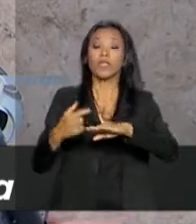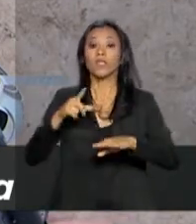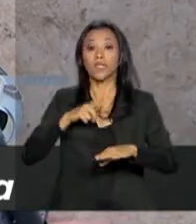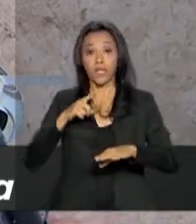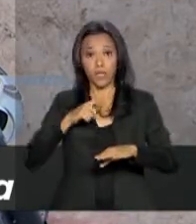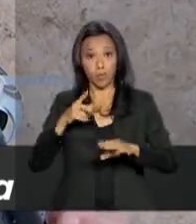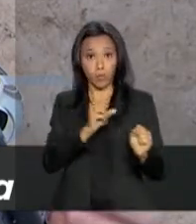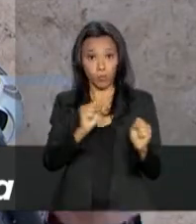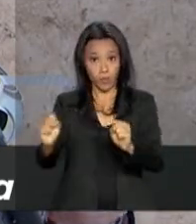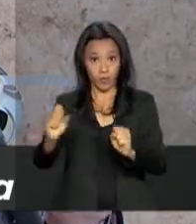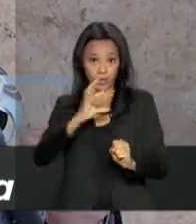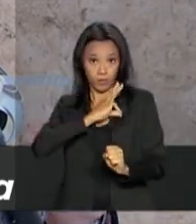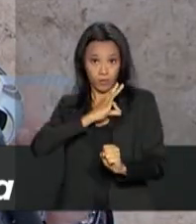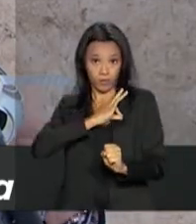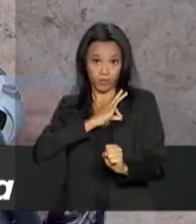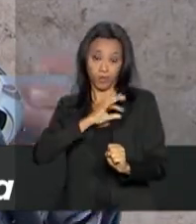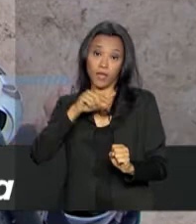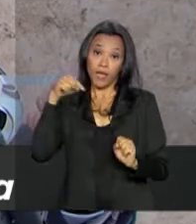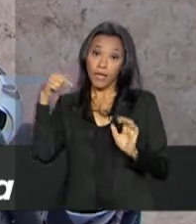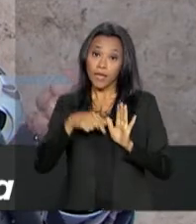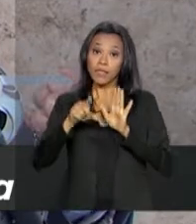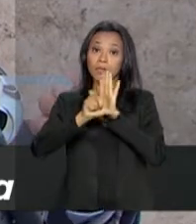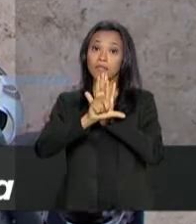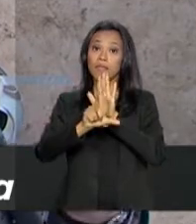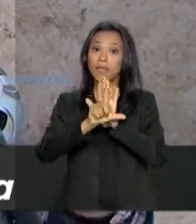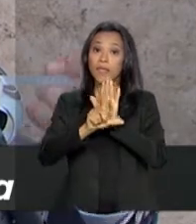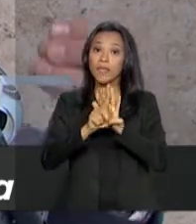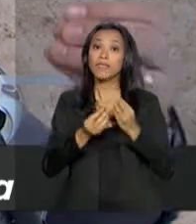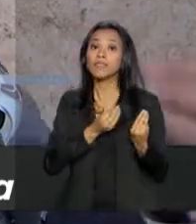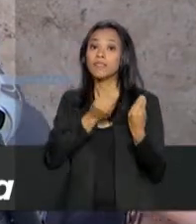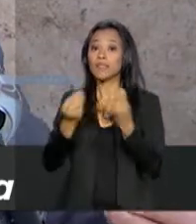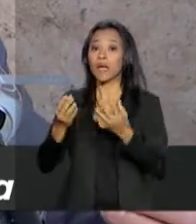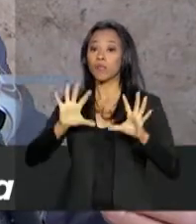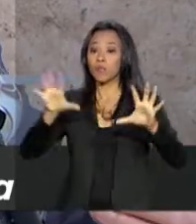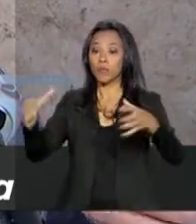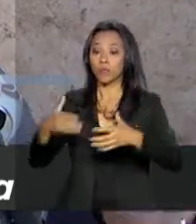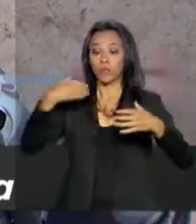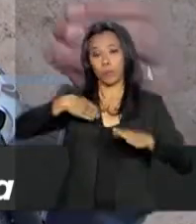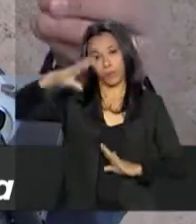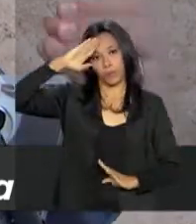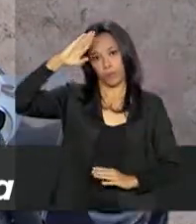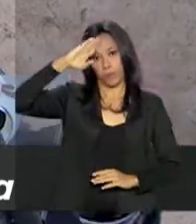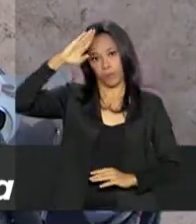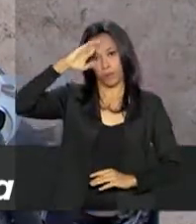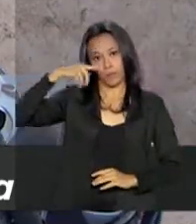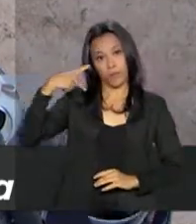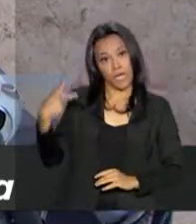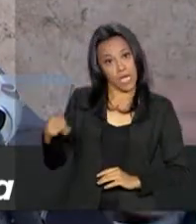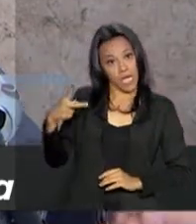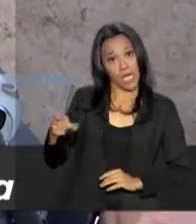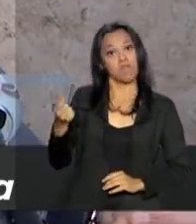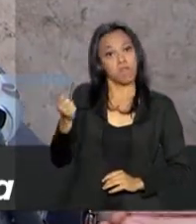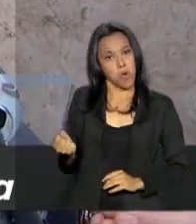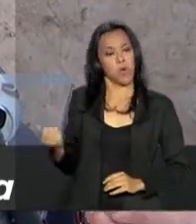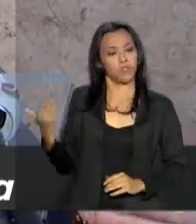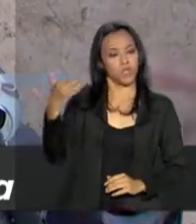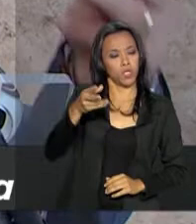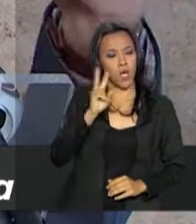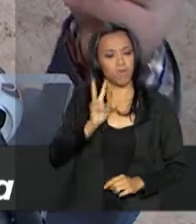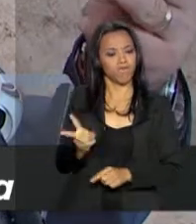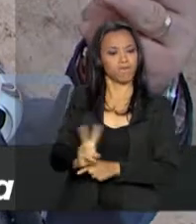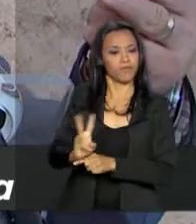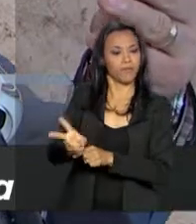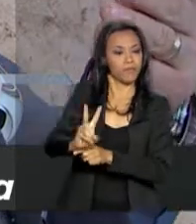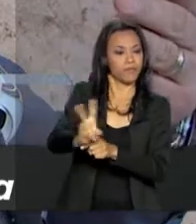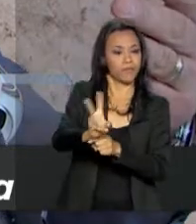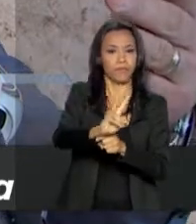faixa de fronteira. Esta lei já concede às Forças Armadas, de ofício, o poder de patrulhar a região. São